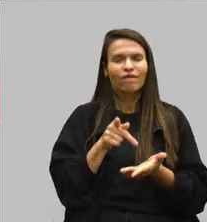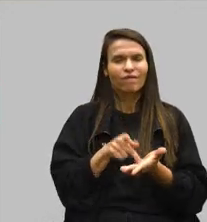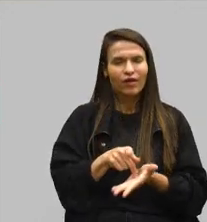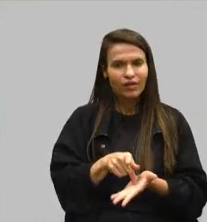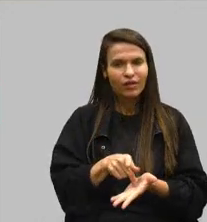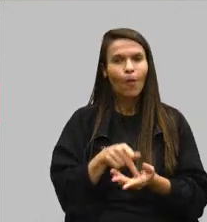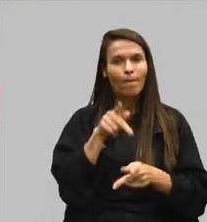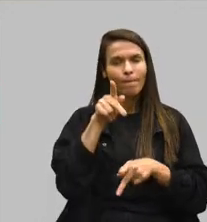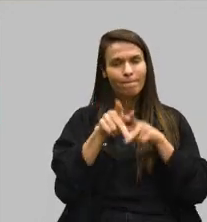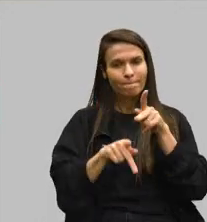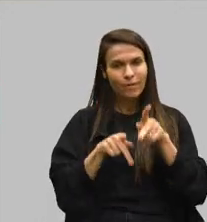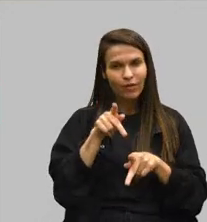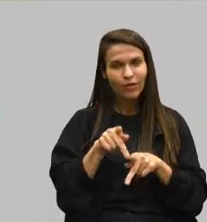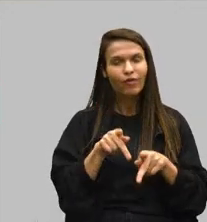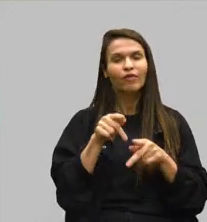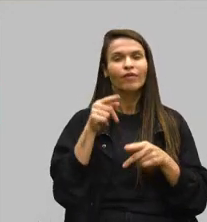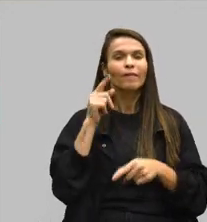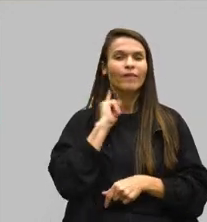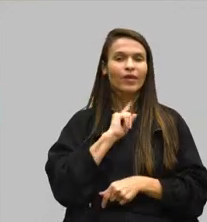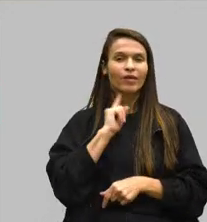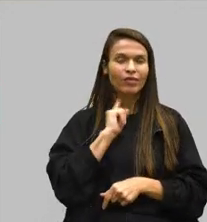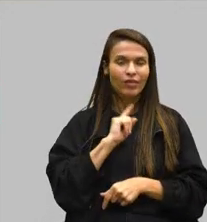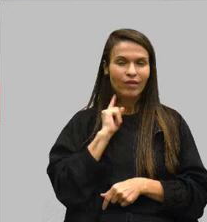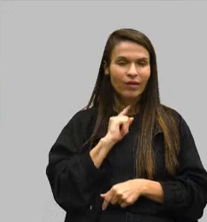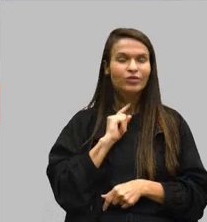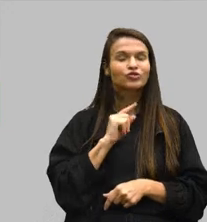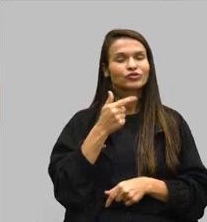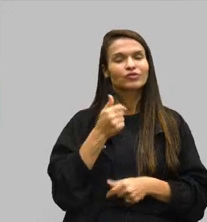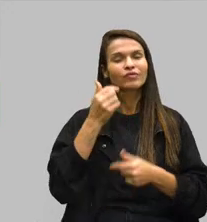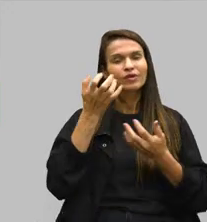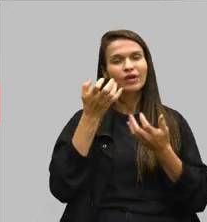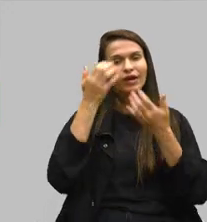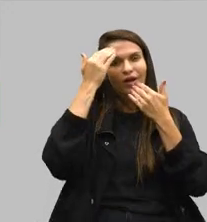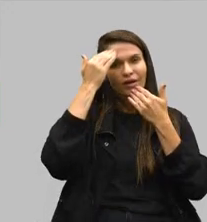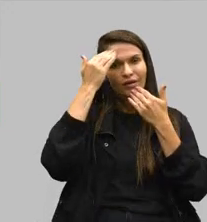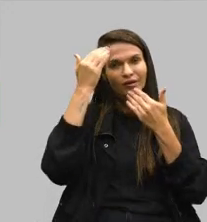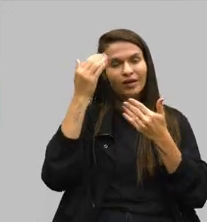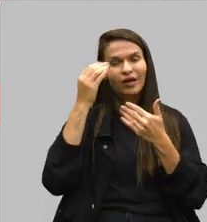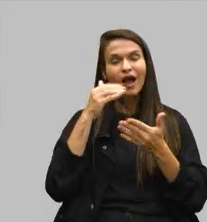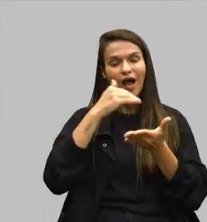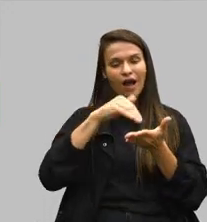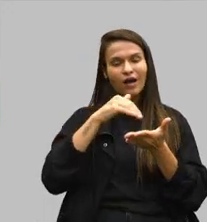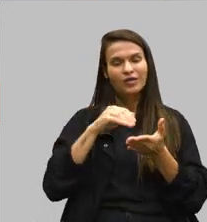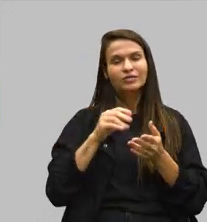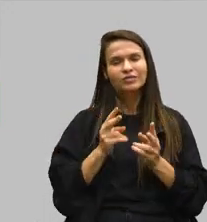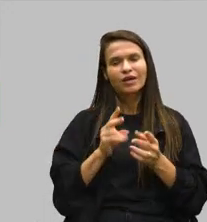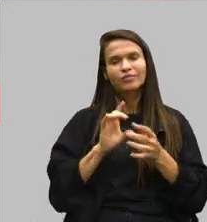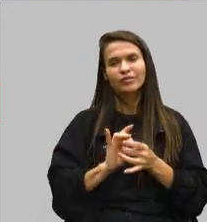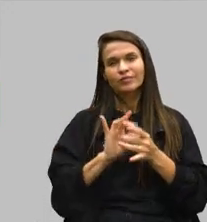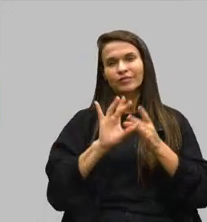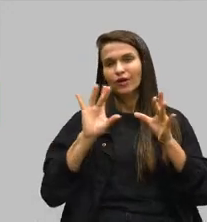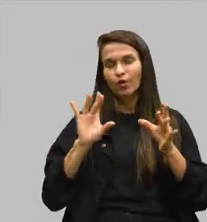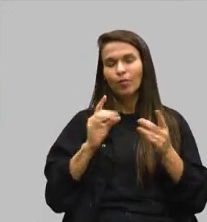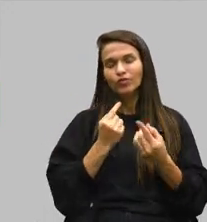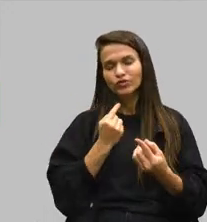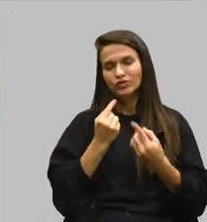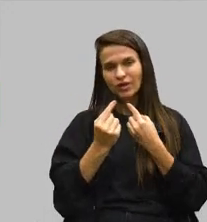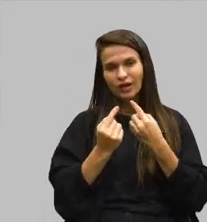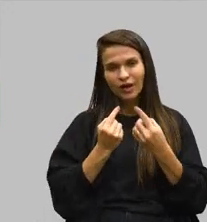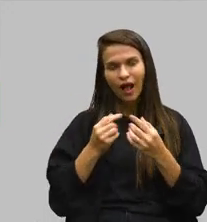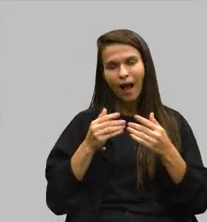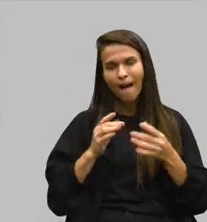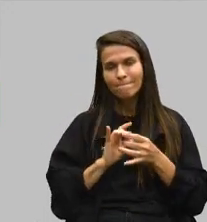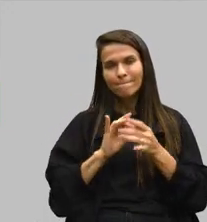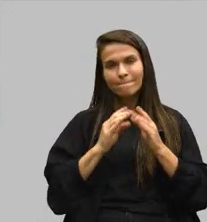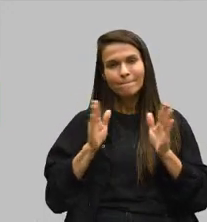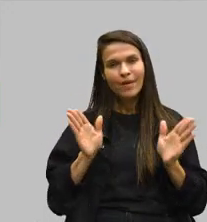o povo mineiro, a população. Mais uma vez, quero agradecer colocar a CEDESI sempre à disposição, disposição para o diálogo, diálogo aberto